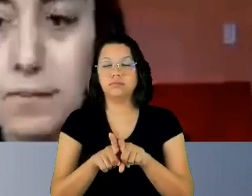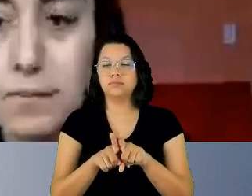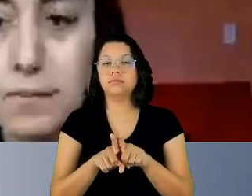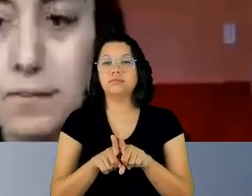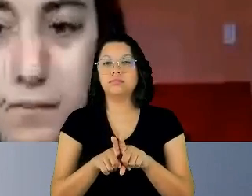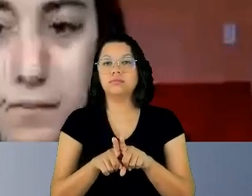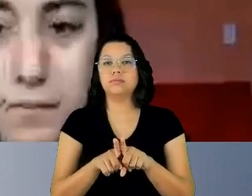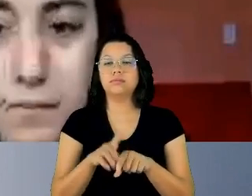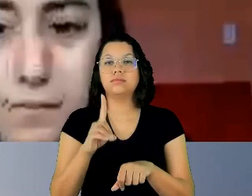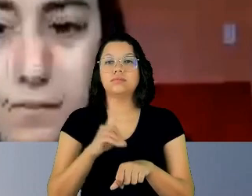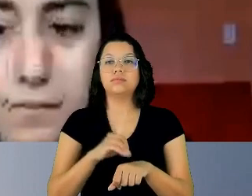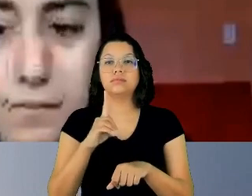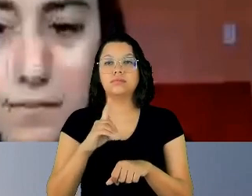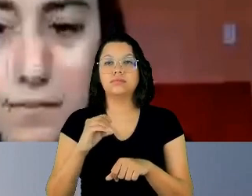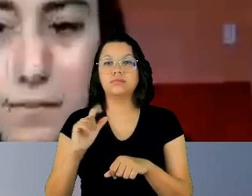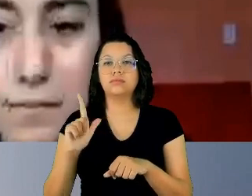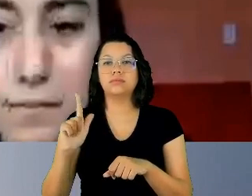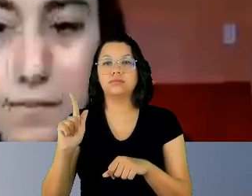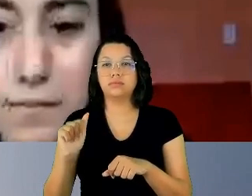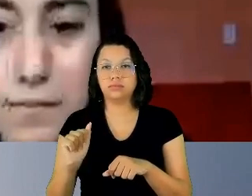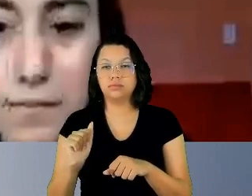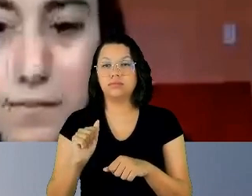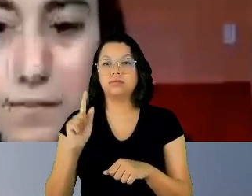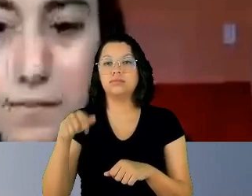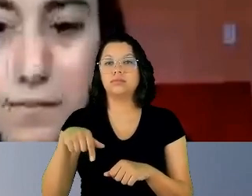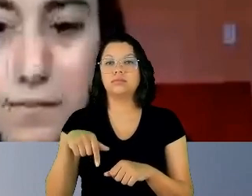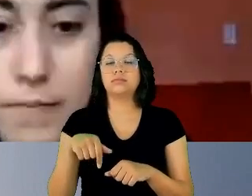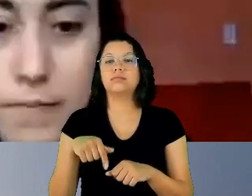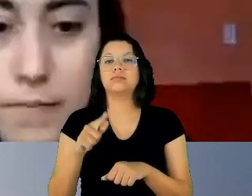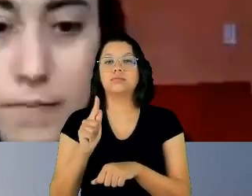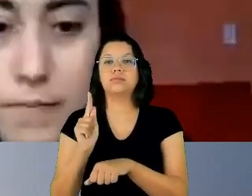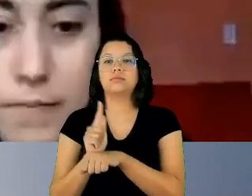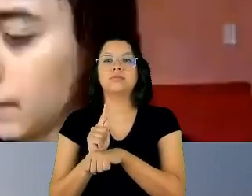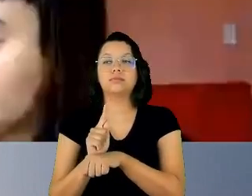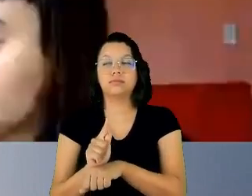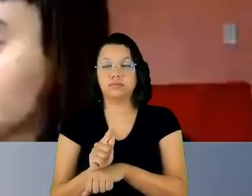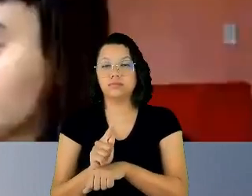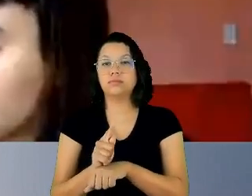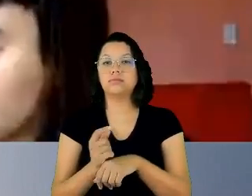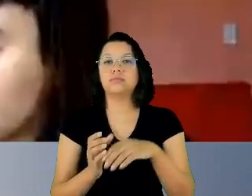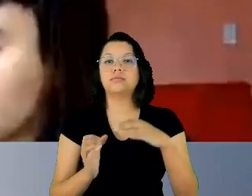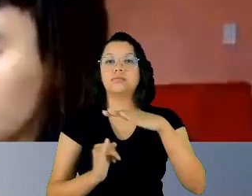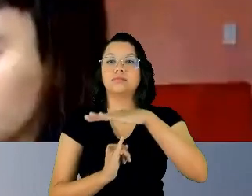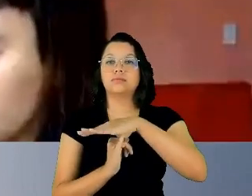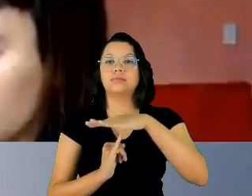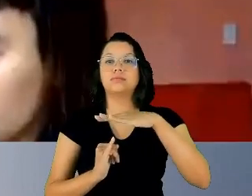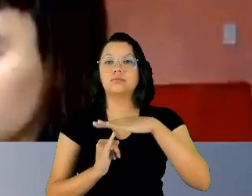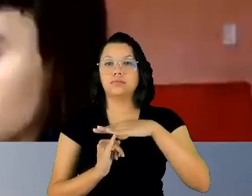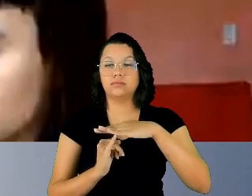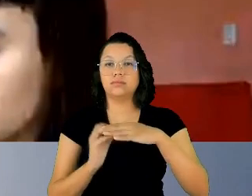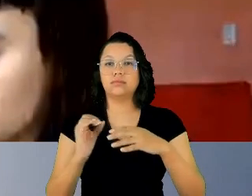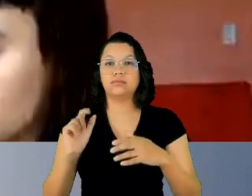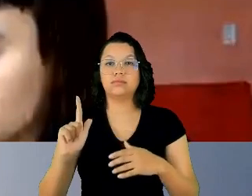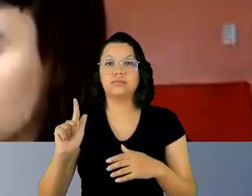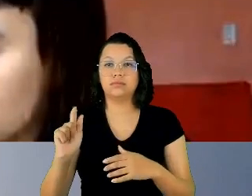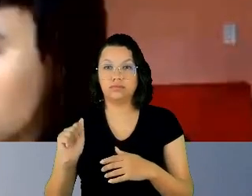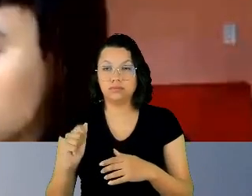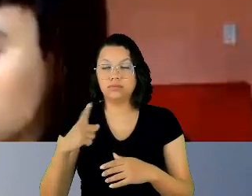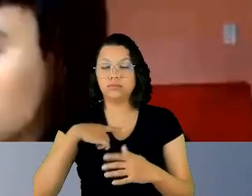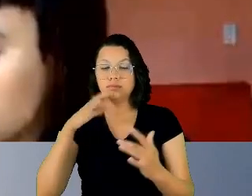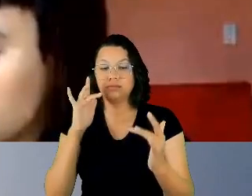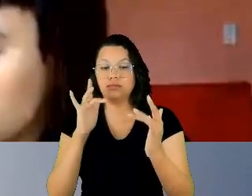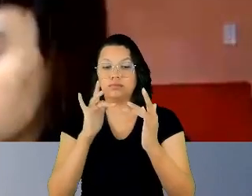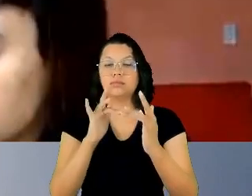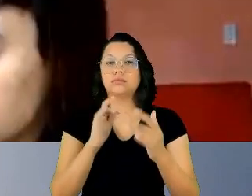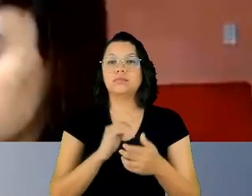Kamanchak, que é a gerente do Instituto Olga, com a qual nós tivemos contato. E